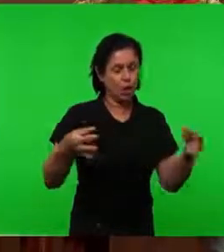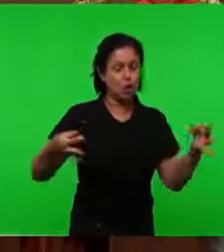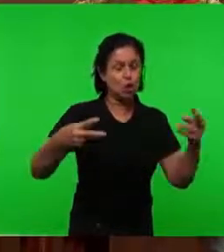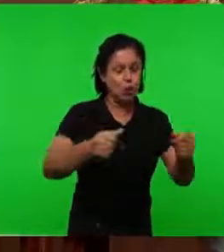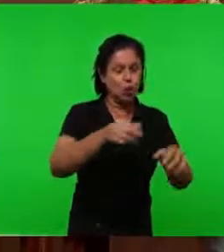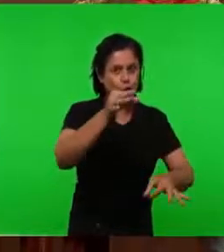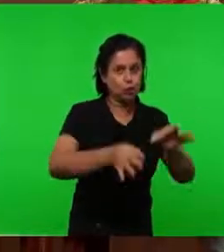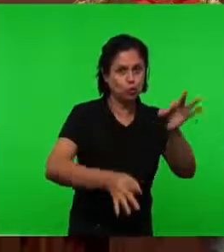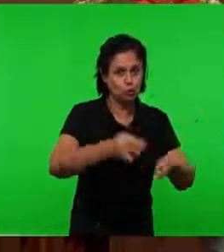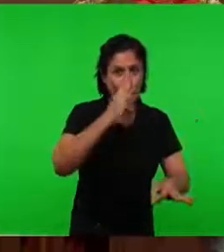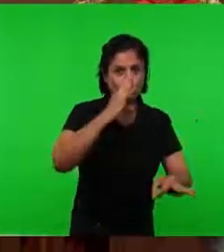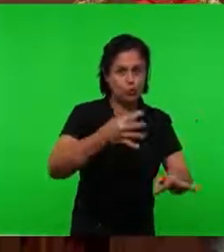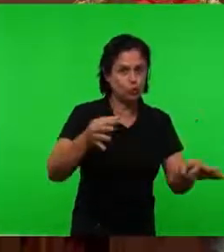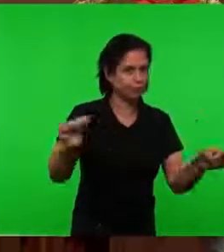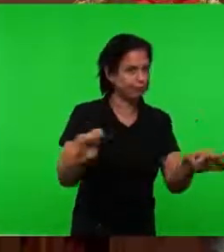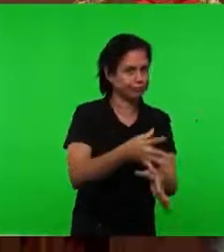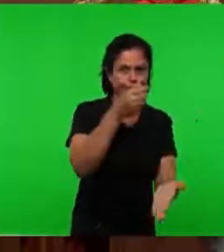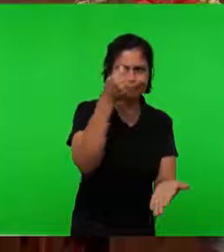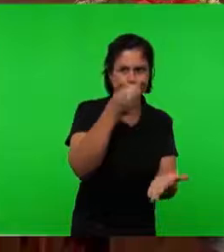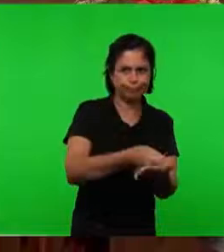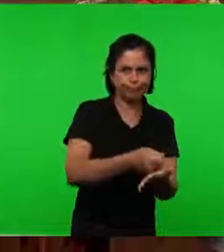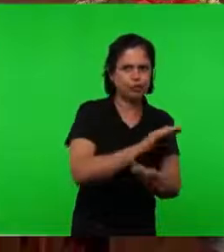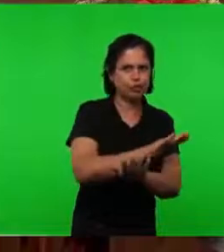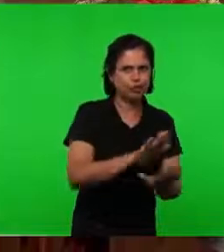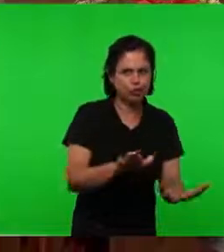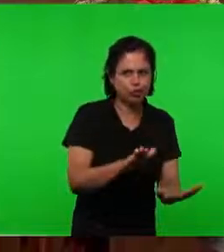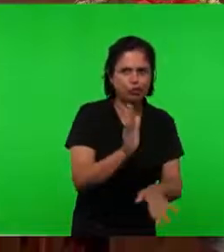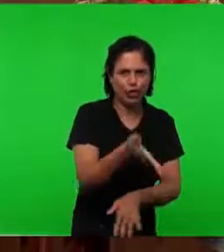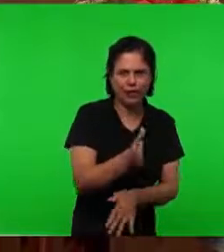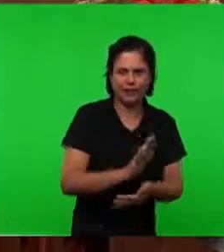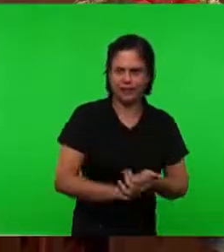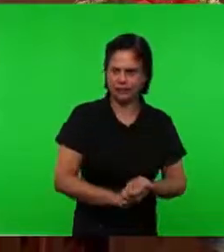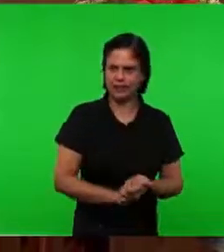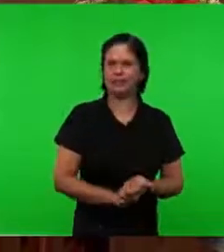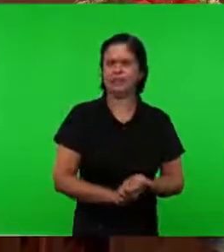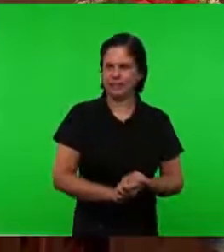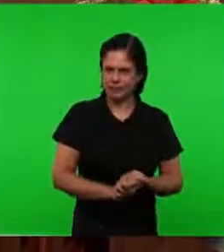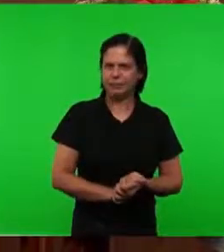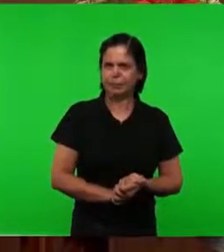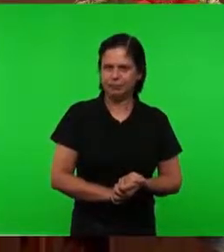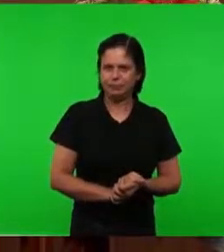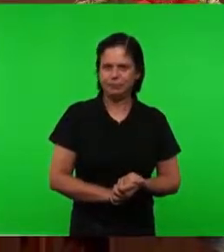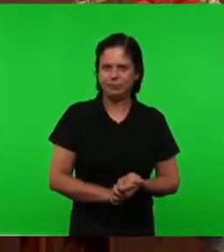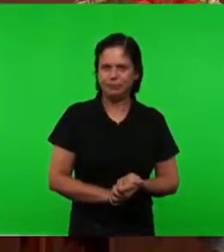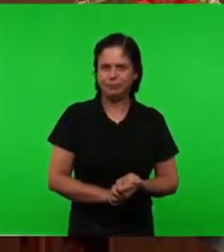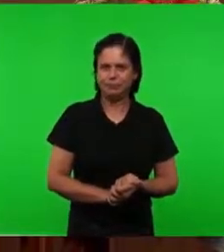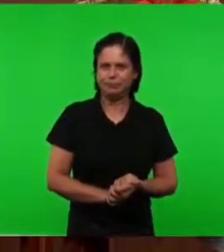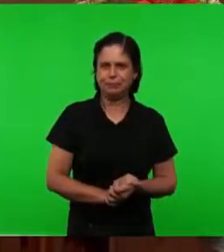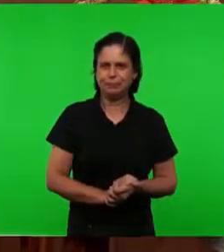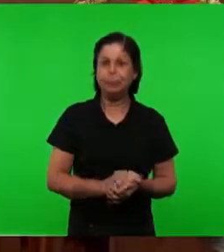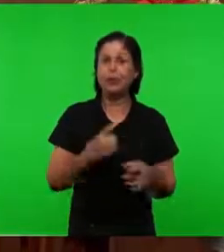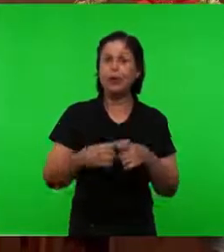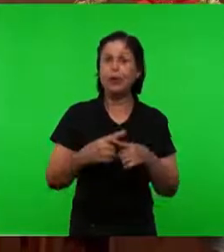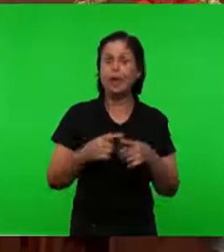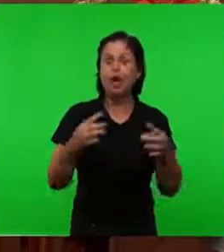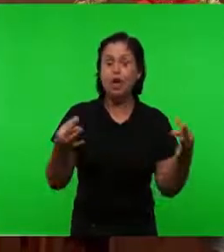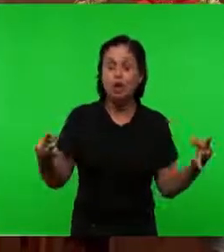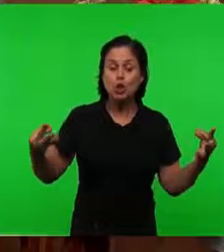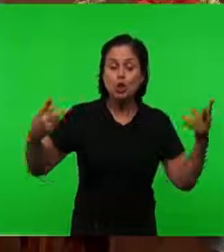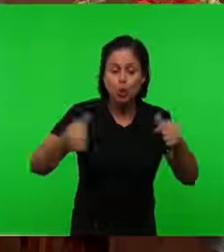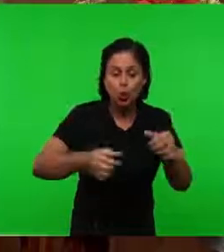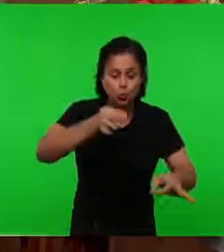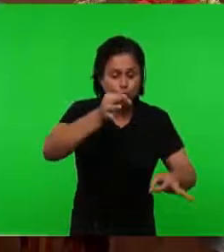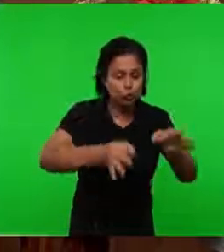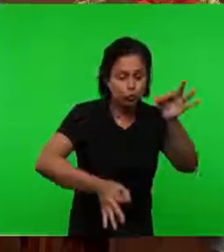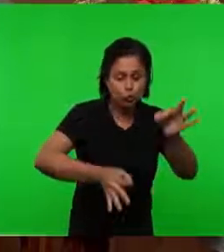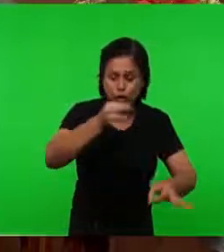Cumpridos Quando dizemos Todos os juízos Estão cumpridos Estamos dizendo Todos os juízos